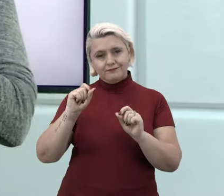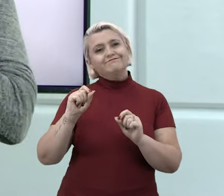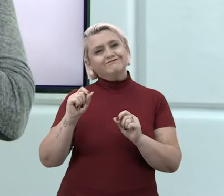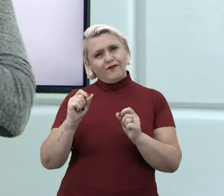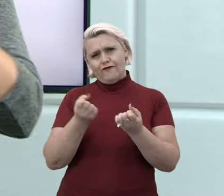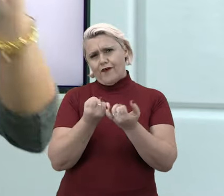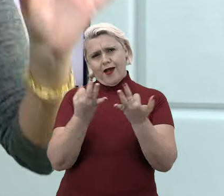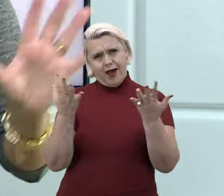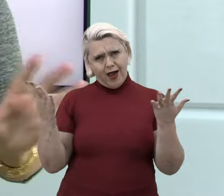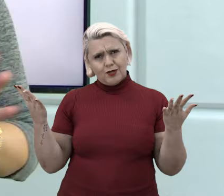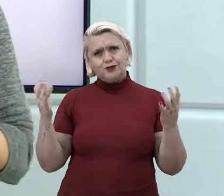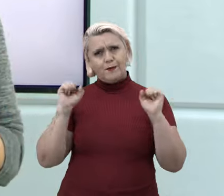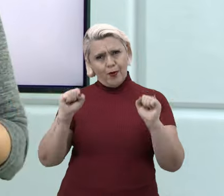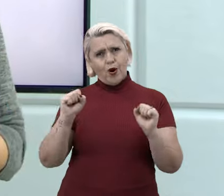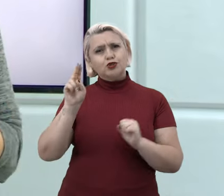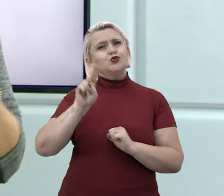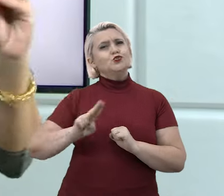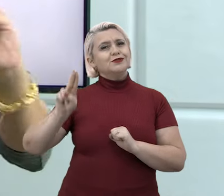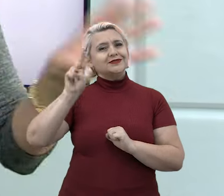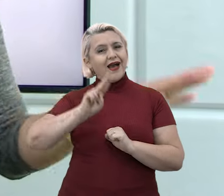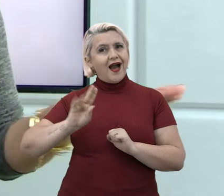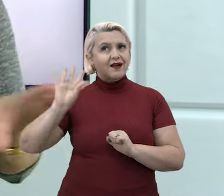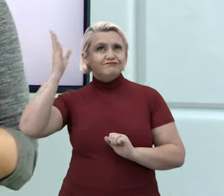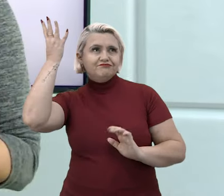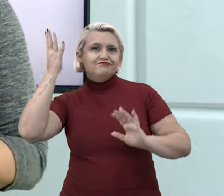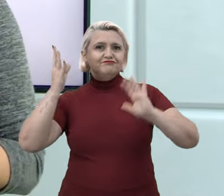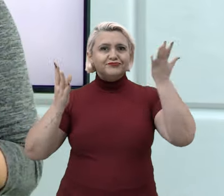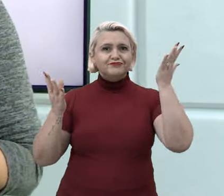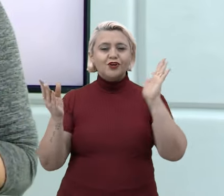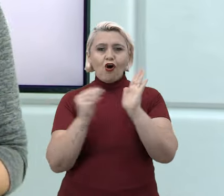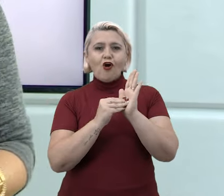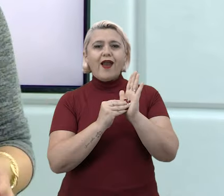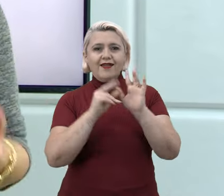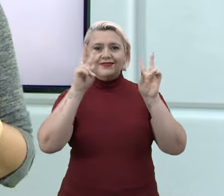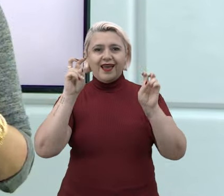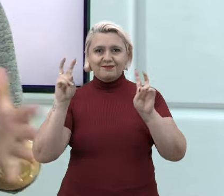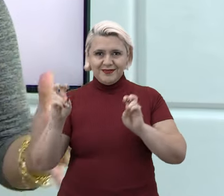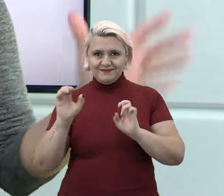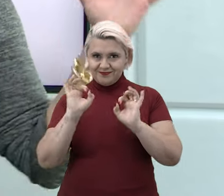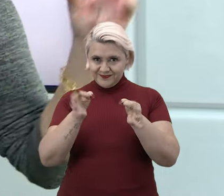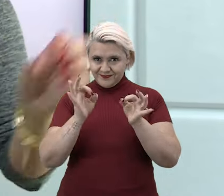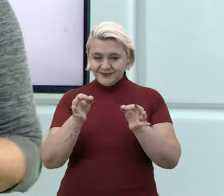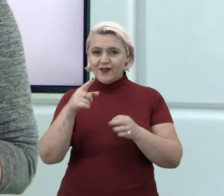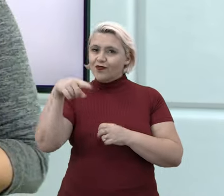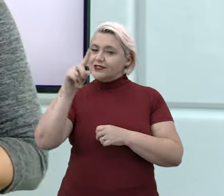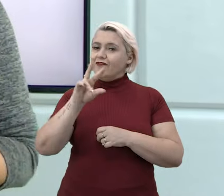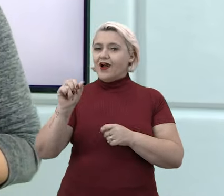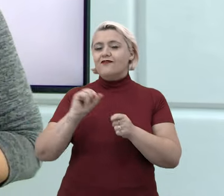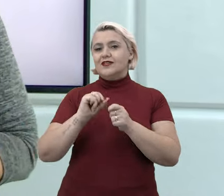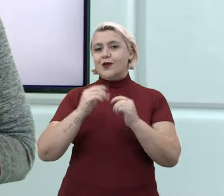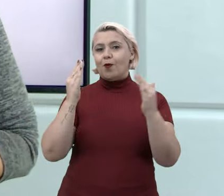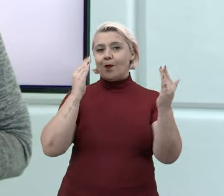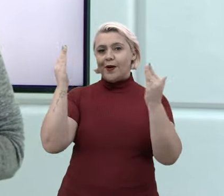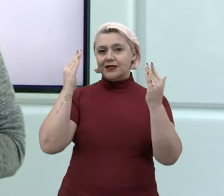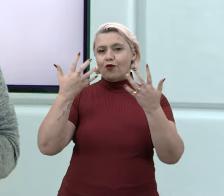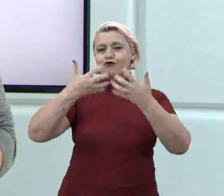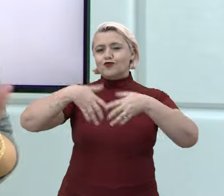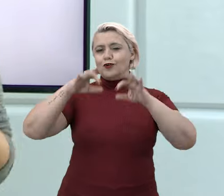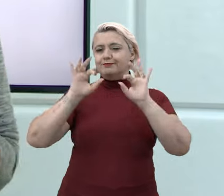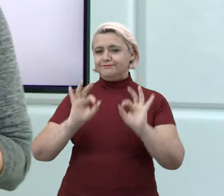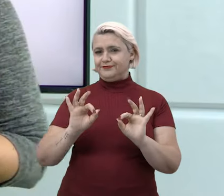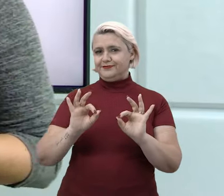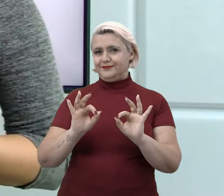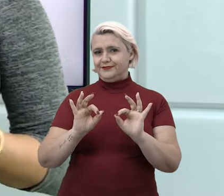tudo quanto é situação que pode ser relacionado aos temas, tá? E aí você faz essa comparação e funciona lindamente.